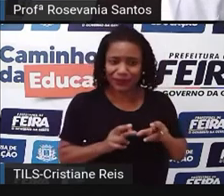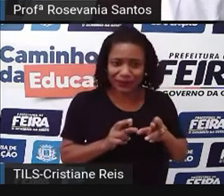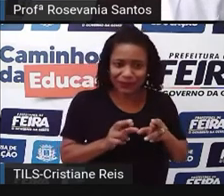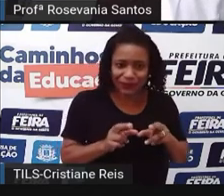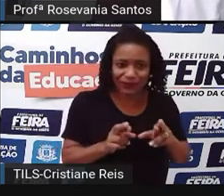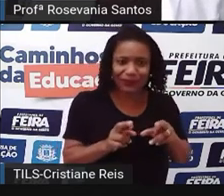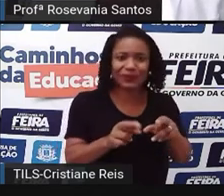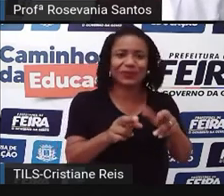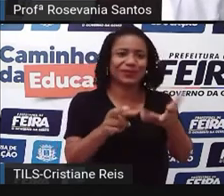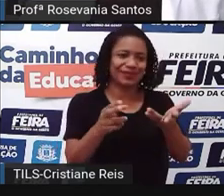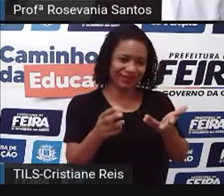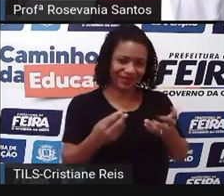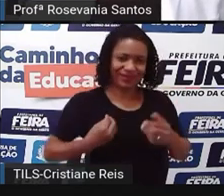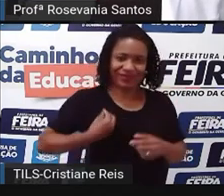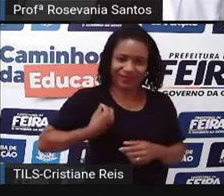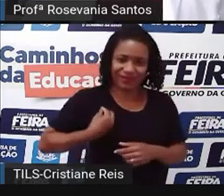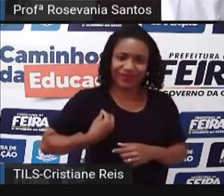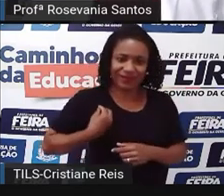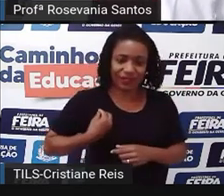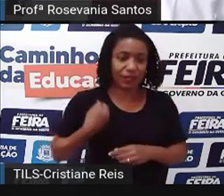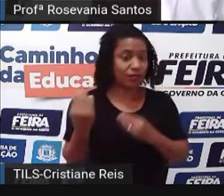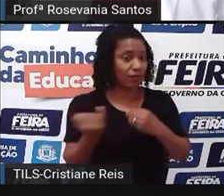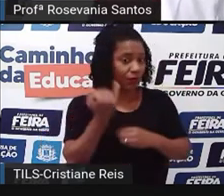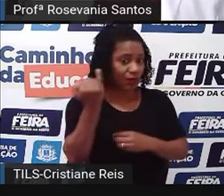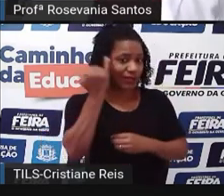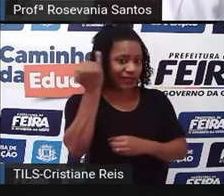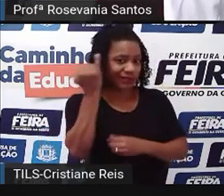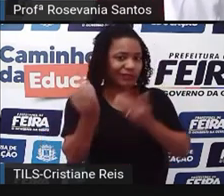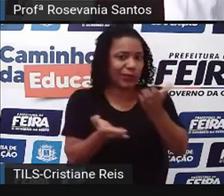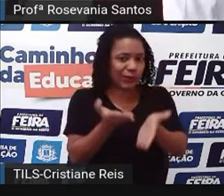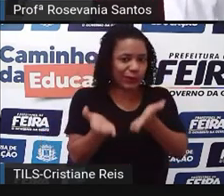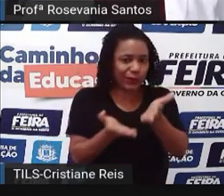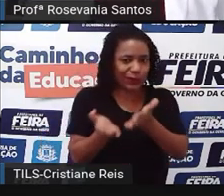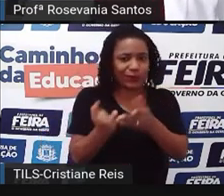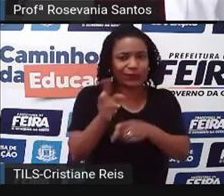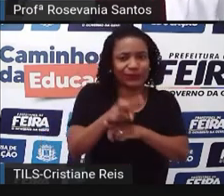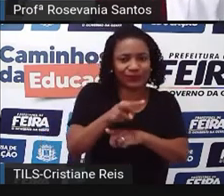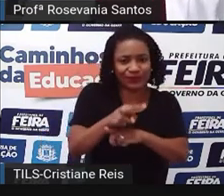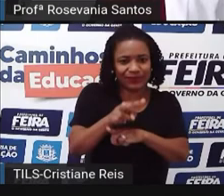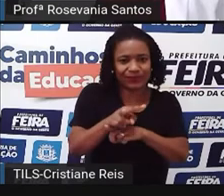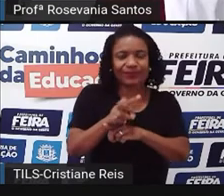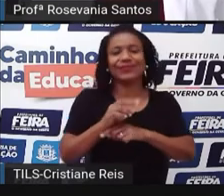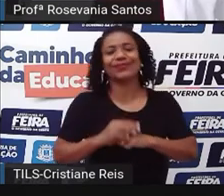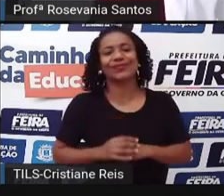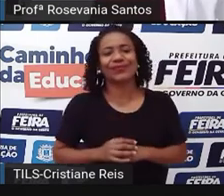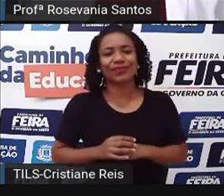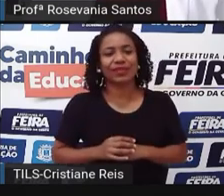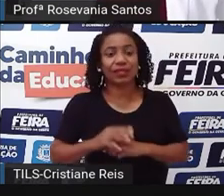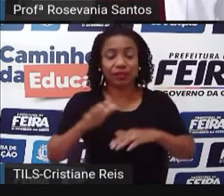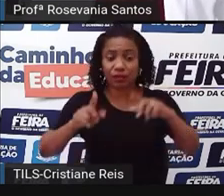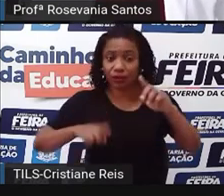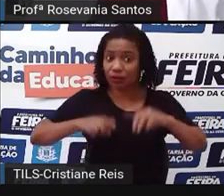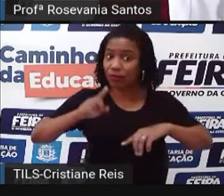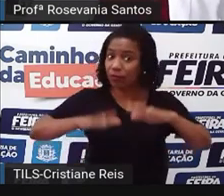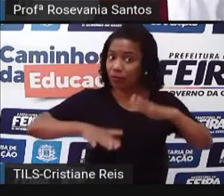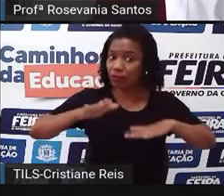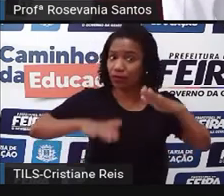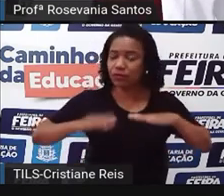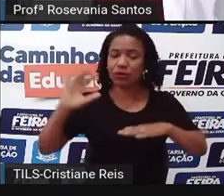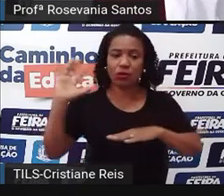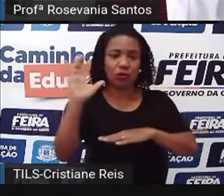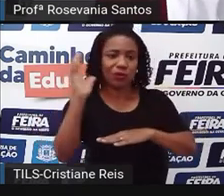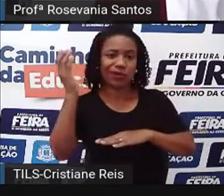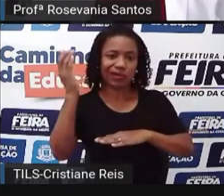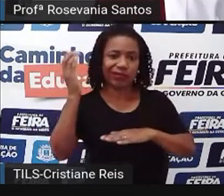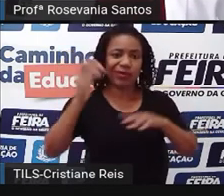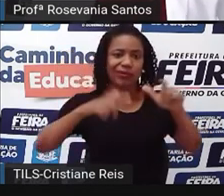manguezal e, principalmente, essa vegetação de mangue, né. Então, o que vai variar aí é o clima, o local onde eles estão,